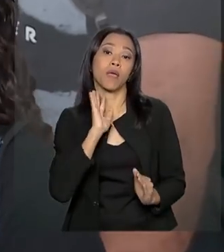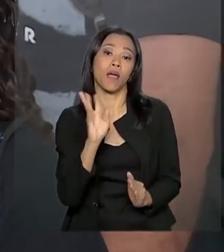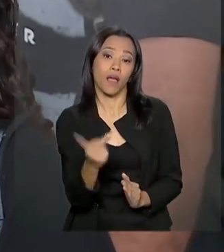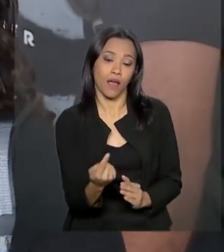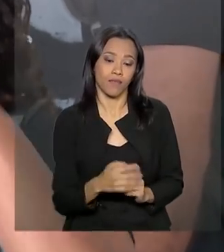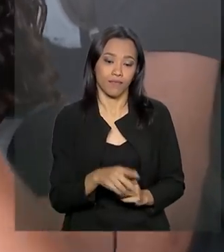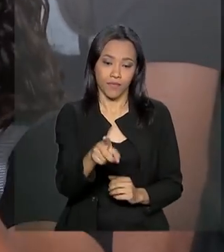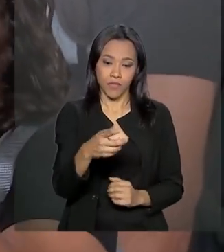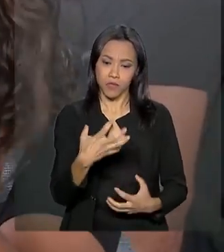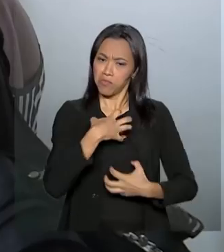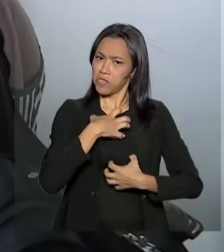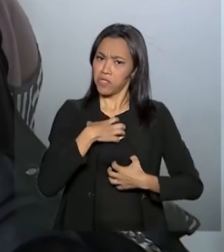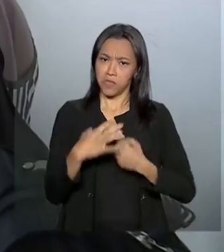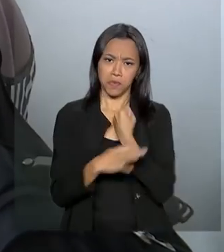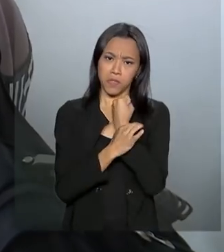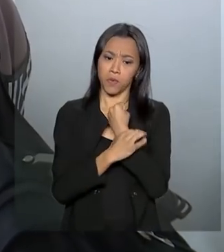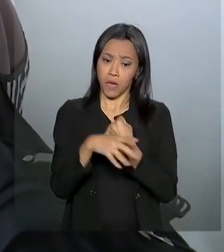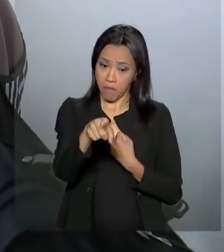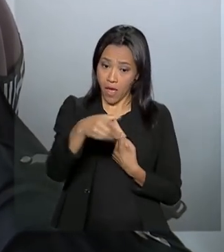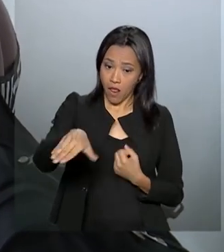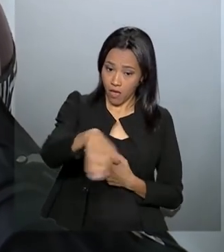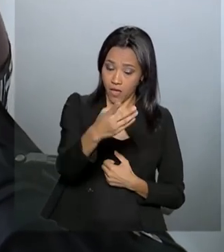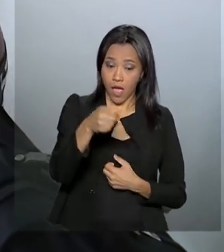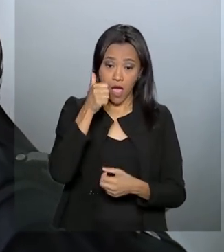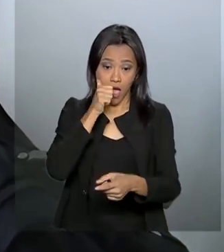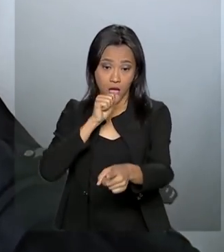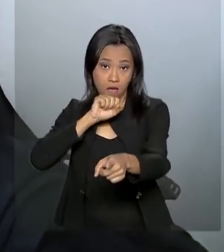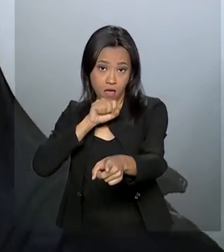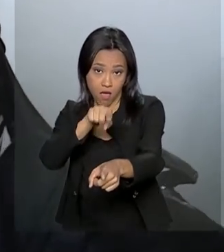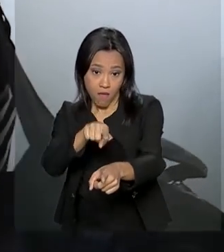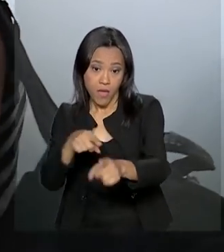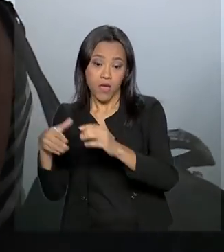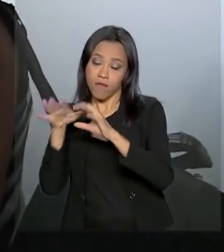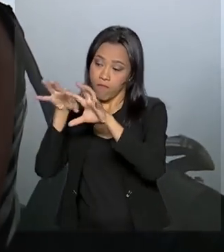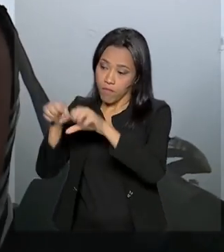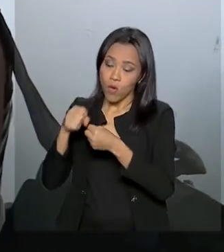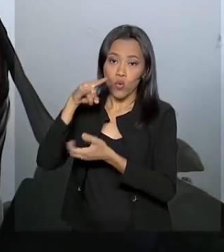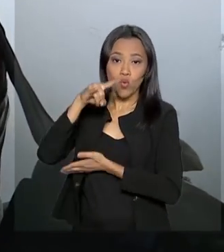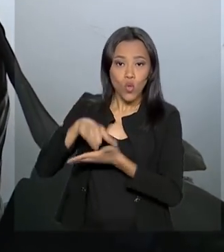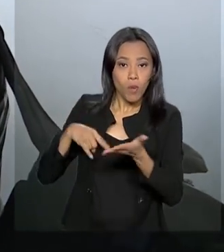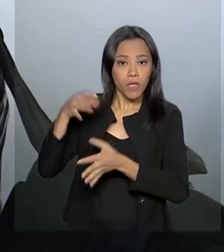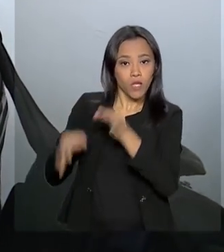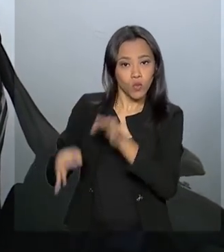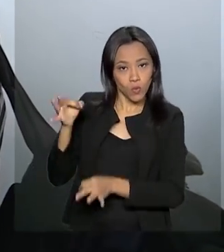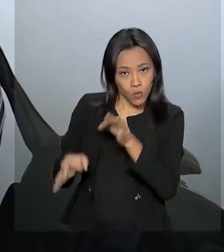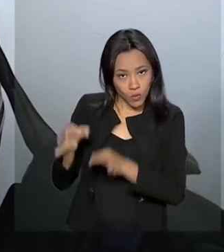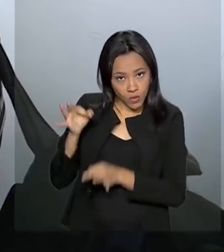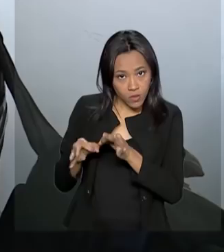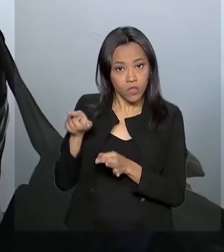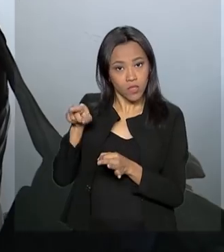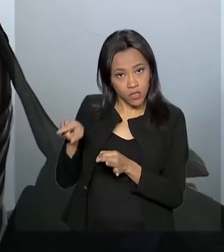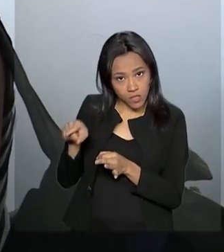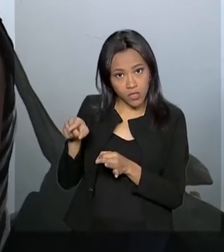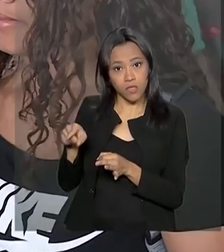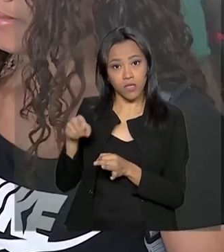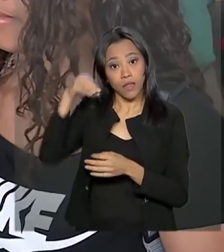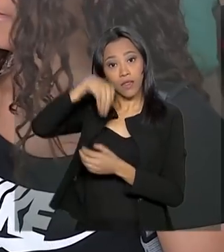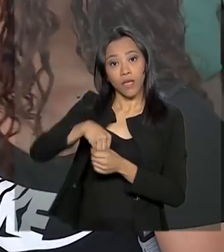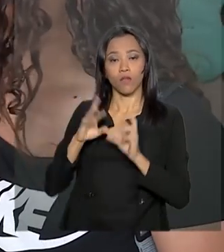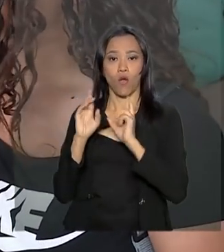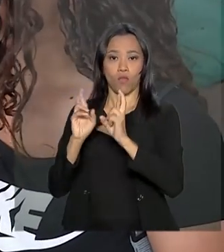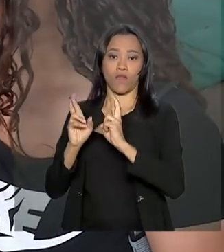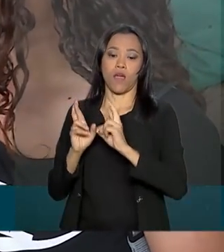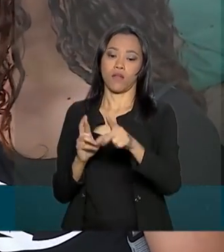Está segura, tranquila. Para embarcar a filha, Carliene teve que pegar autorização no Juizado de Menores da Rodoviária.